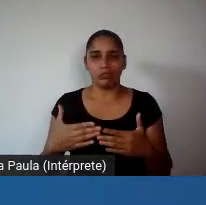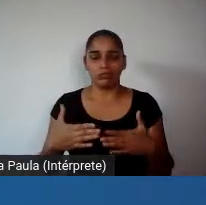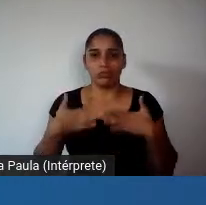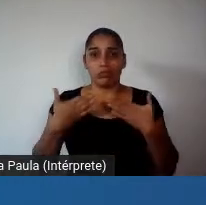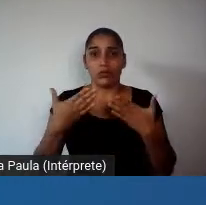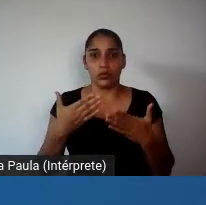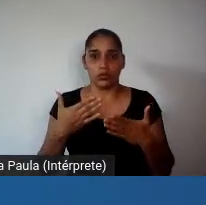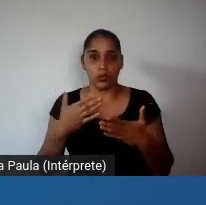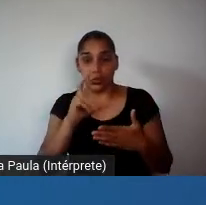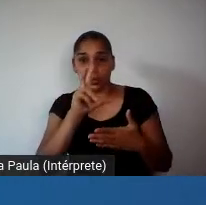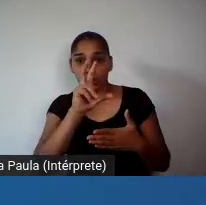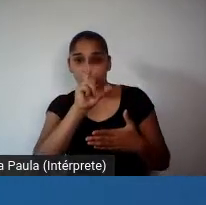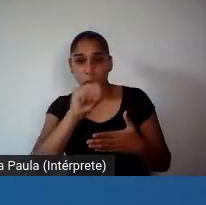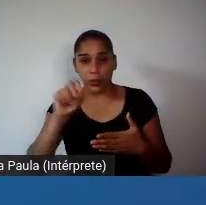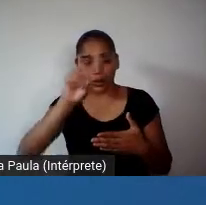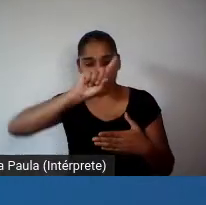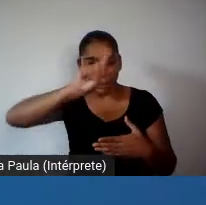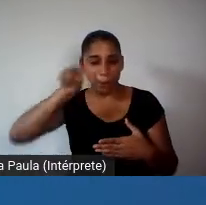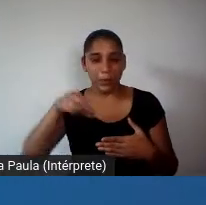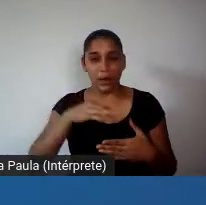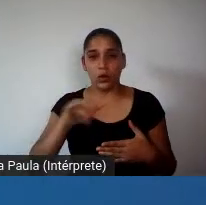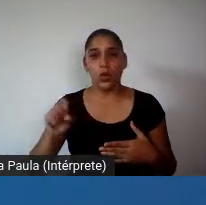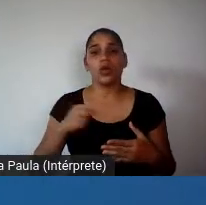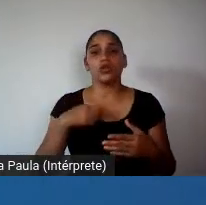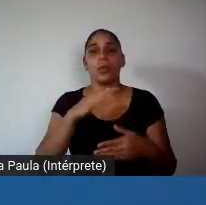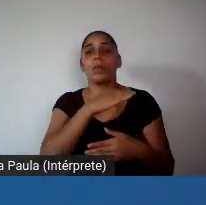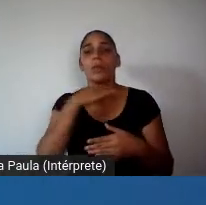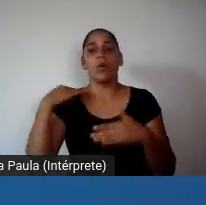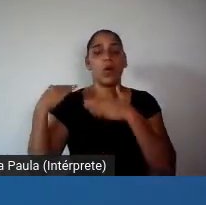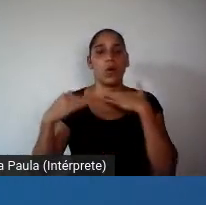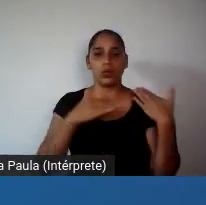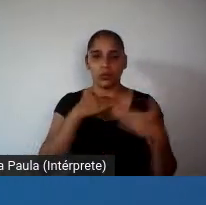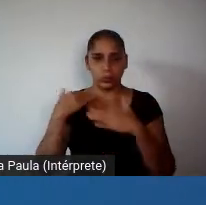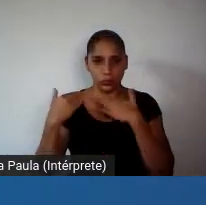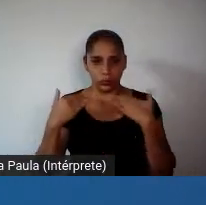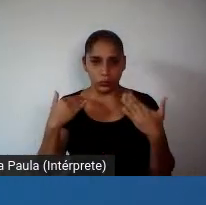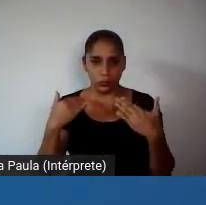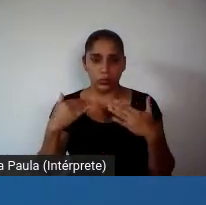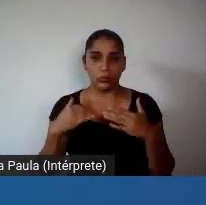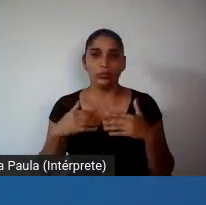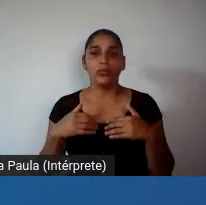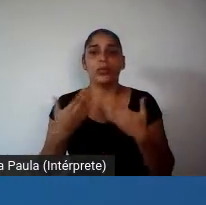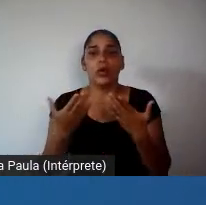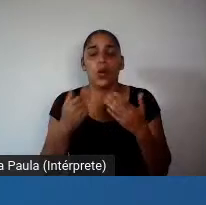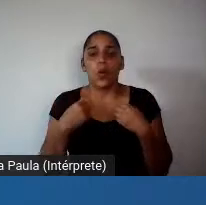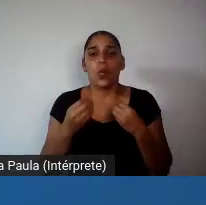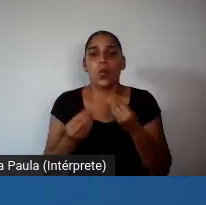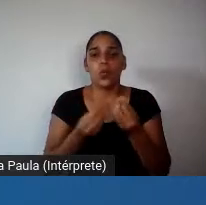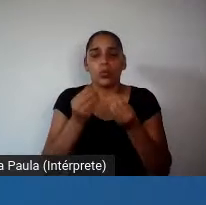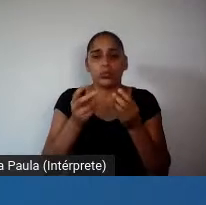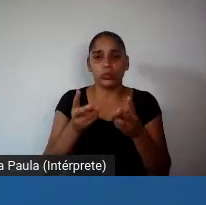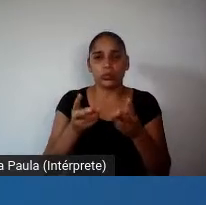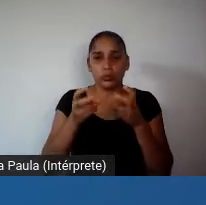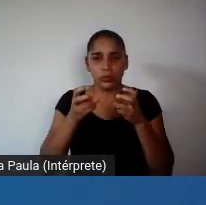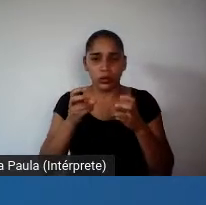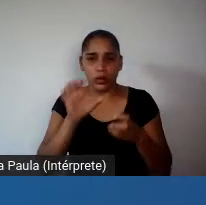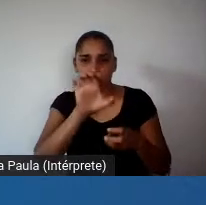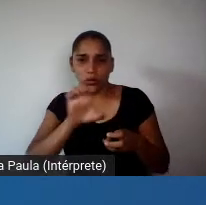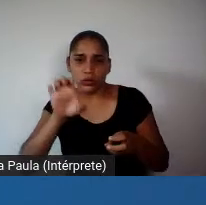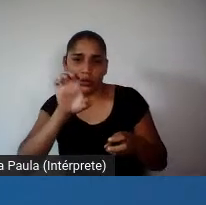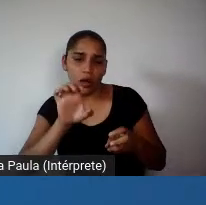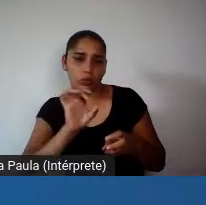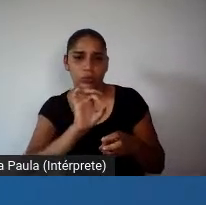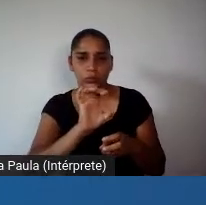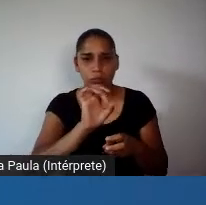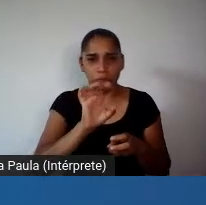50 milhões de mortes, né, em cima de uma tragédia, mas um pacto entre Estado e mercado, de se ter